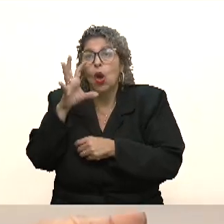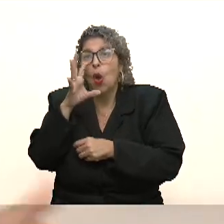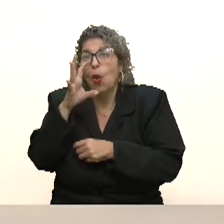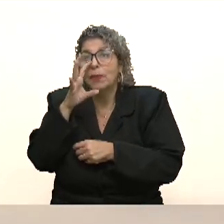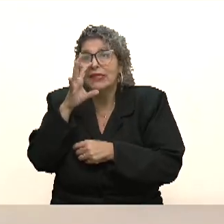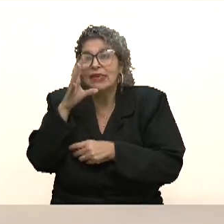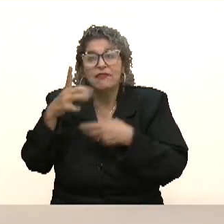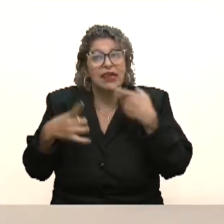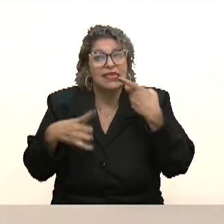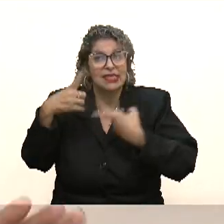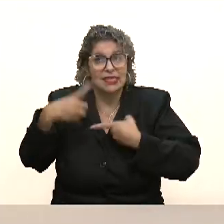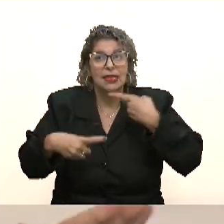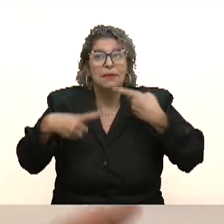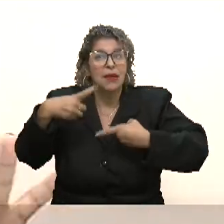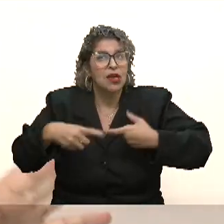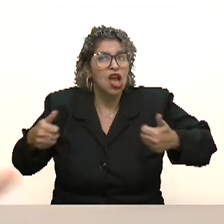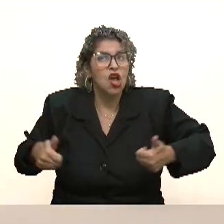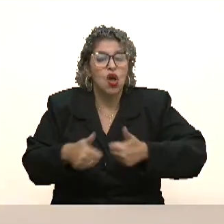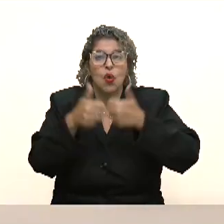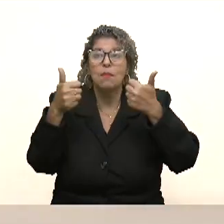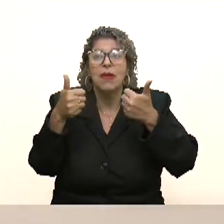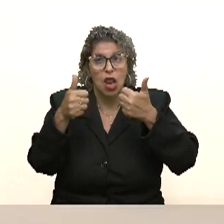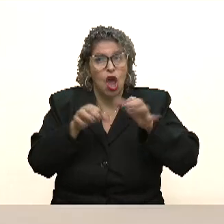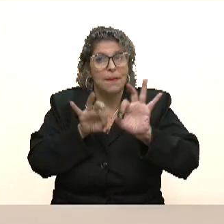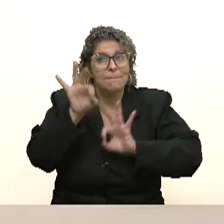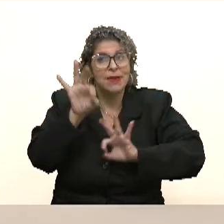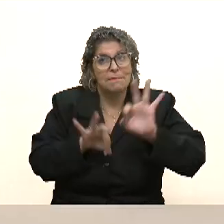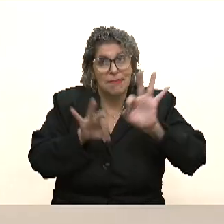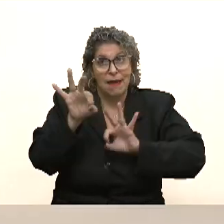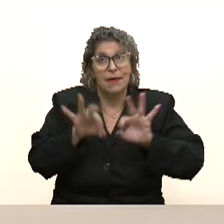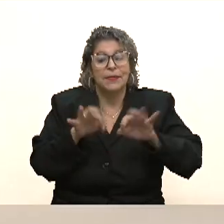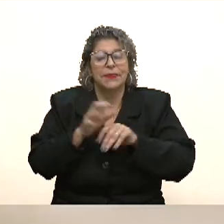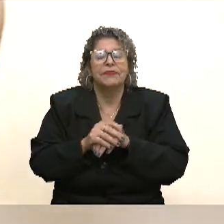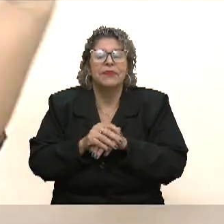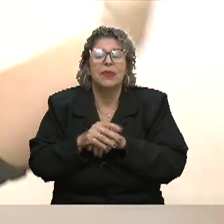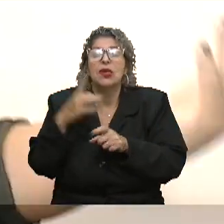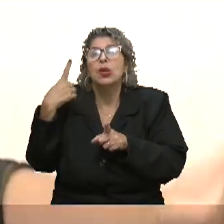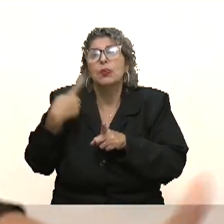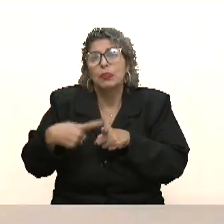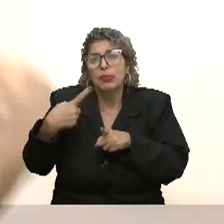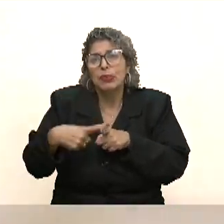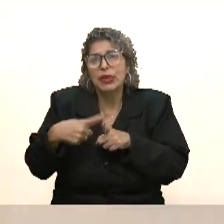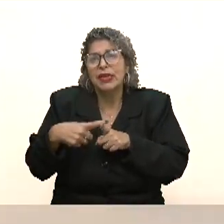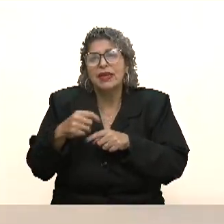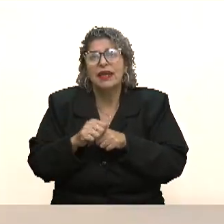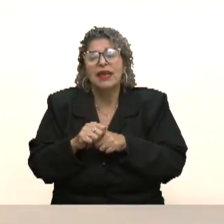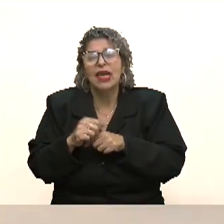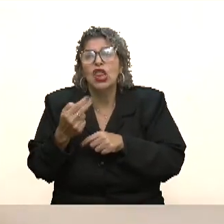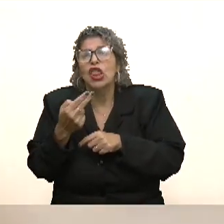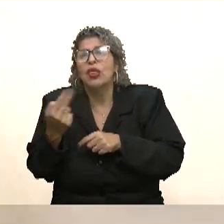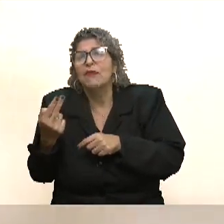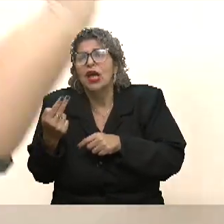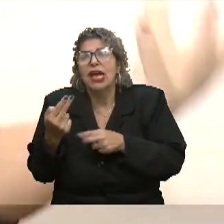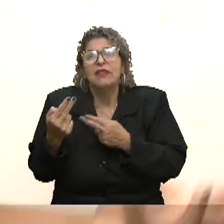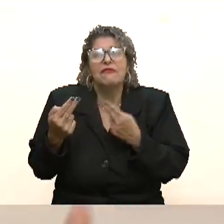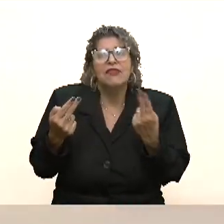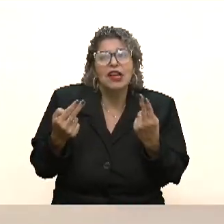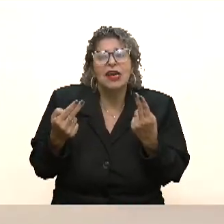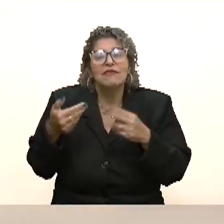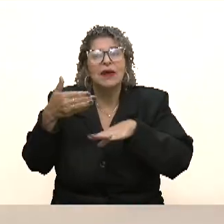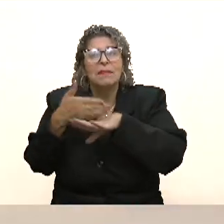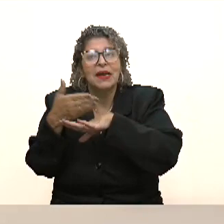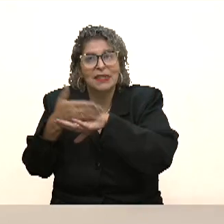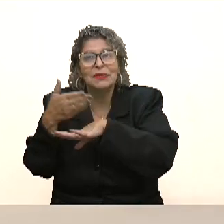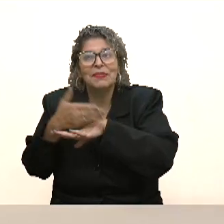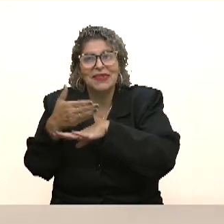esses debates, eu acho que é o melhor preparo que a gente pode fazer, né? Por que que fulano e ciclano vão participar